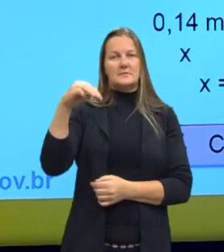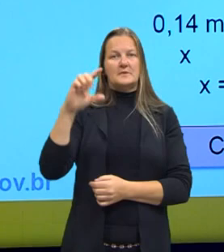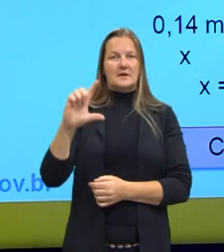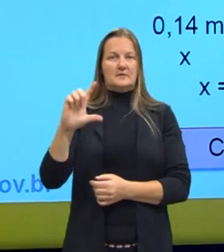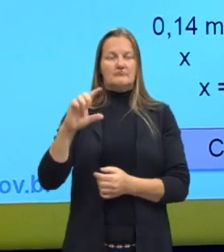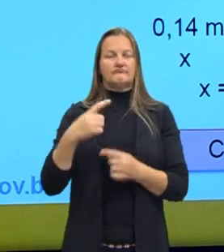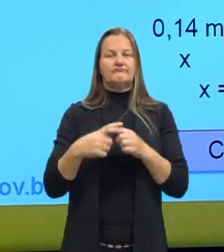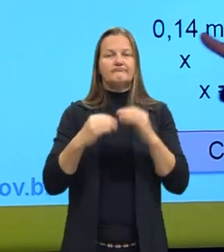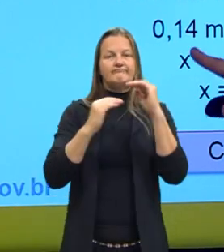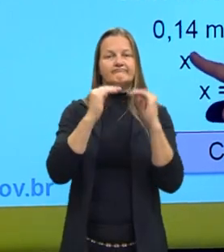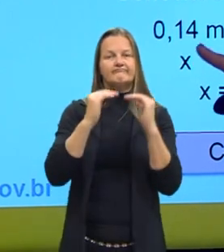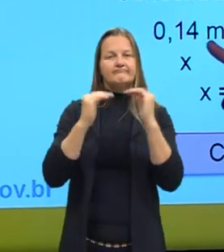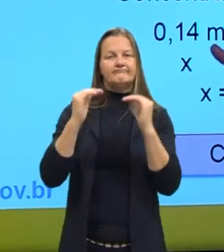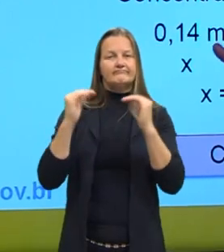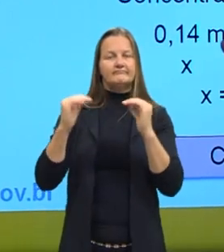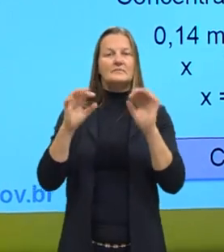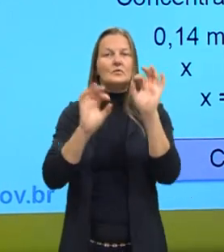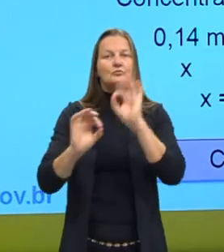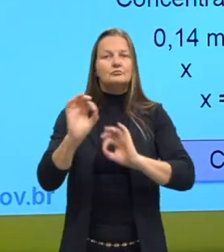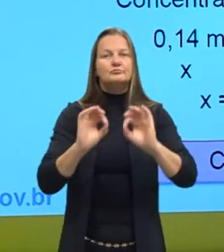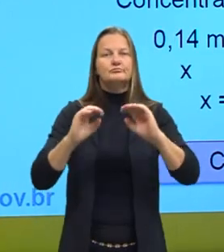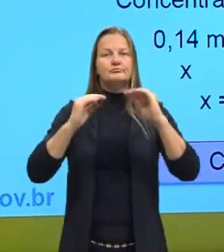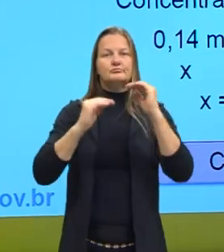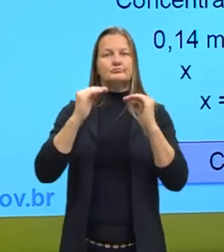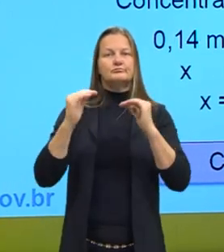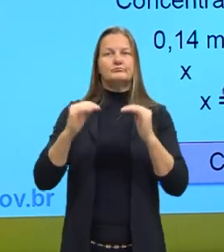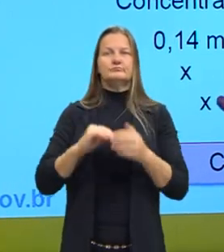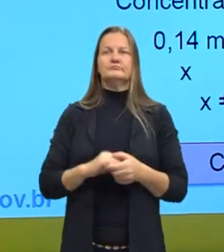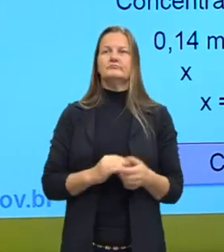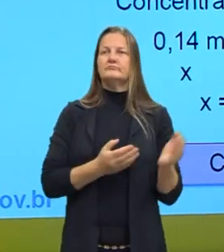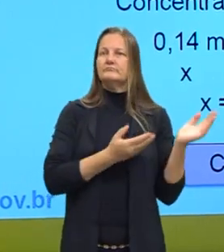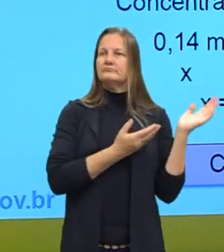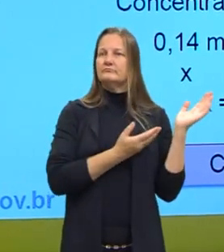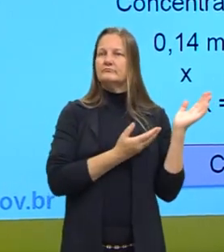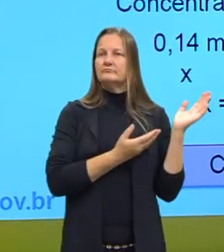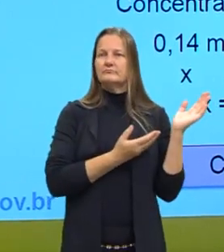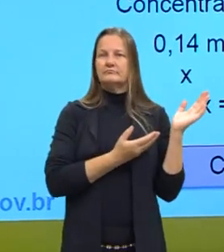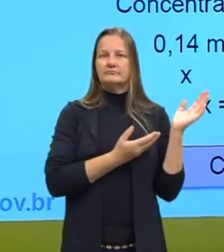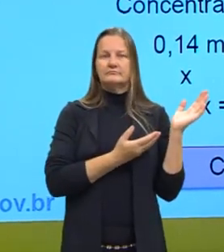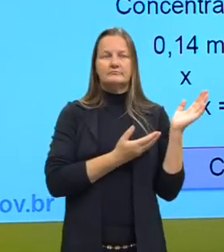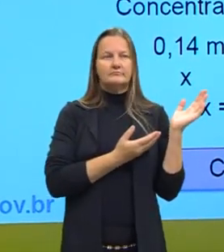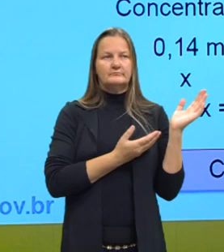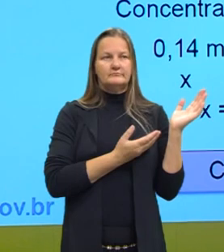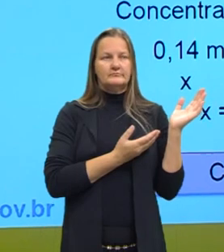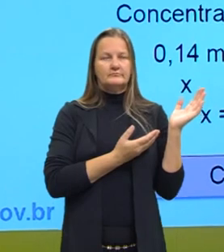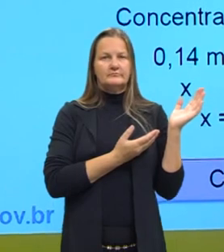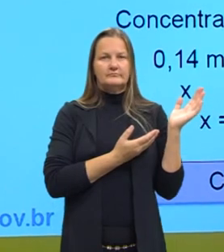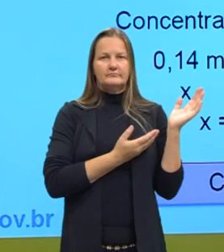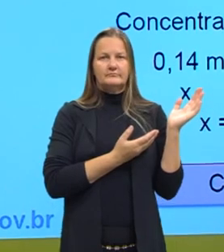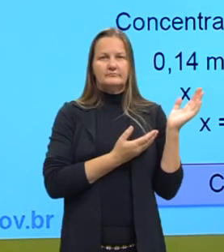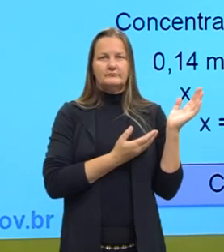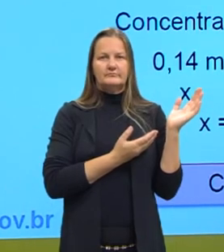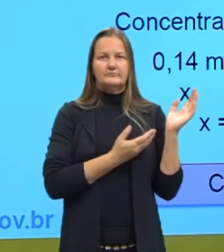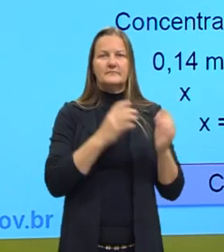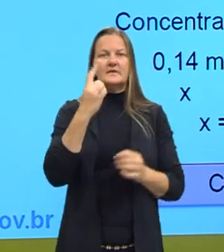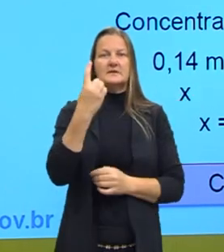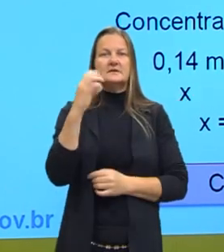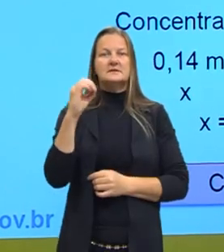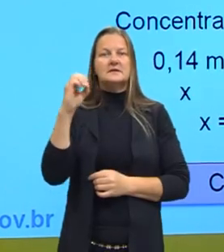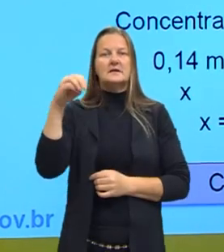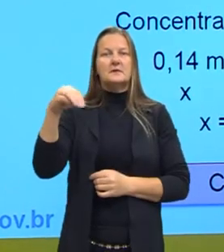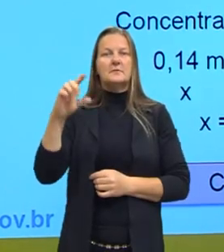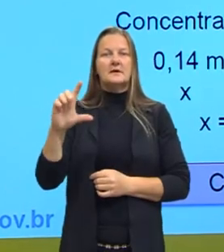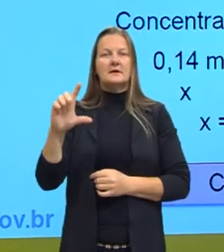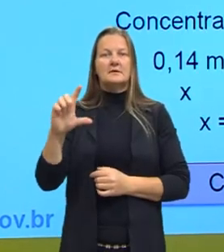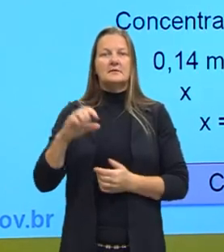proporção. 0,14mg por litro em 1 litro. Em 100ml eu vou ter quantos